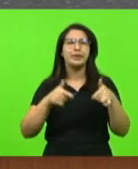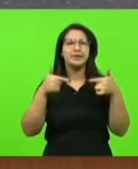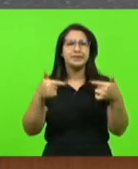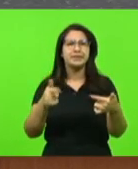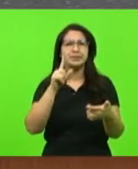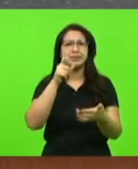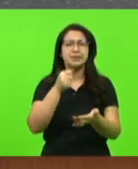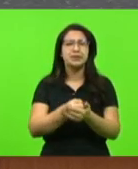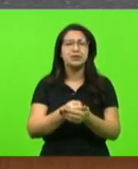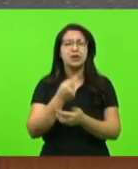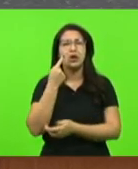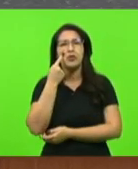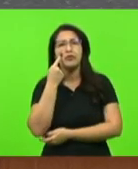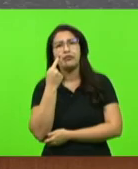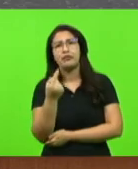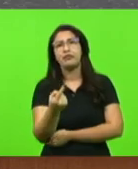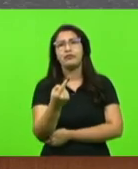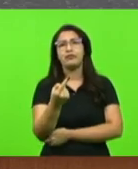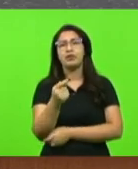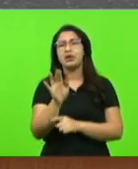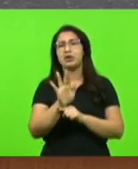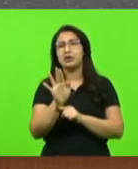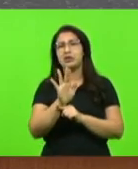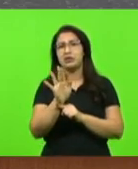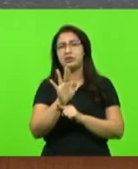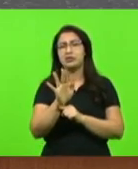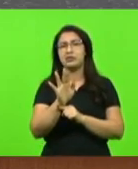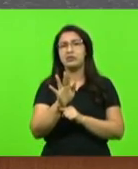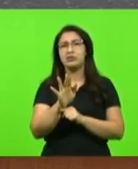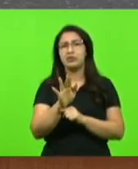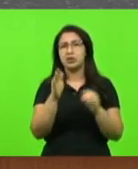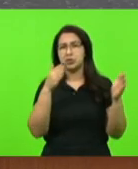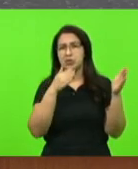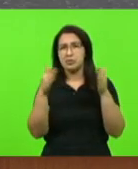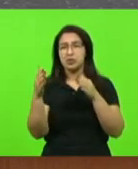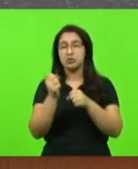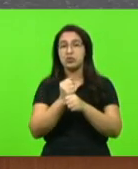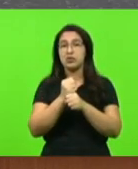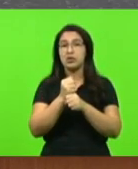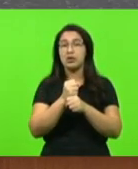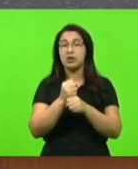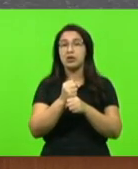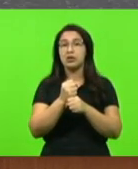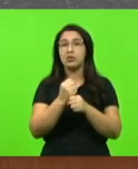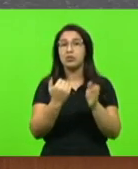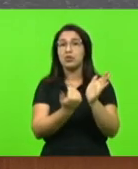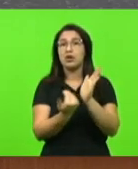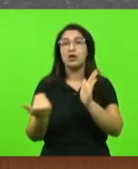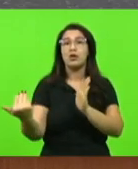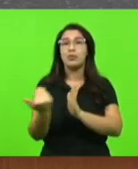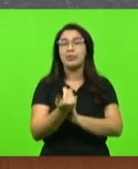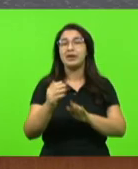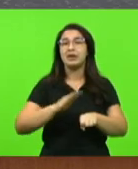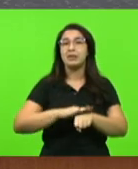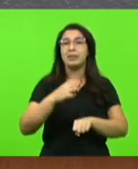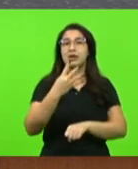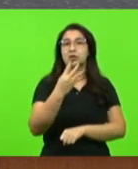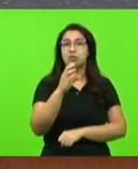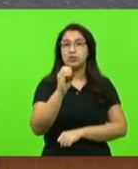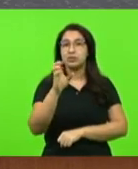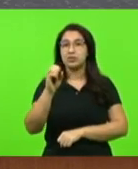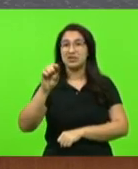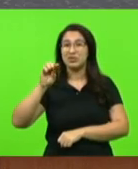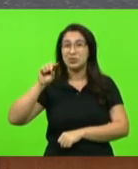eu vi nessa mesma, nesse mesmo vídeo, neste ano se ampliam para mais de 400 milhões de reais